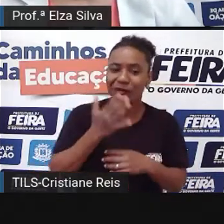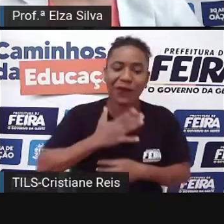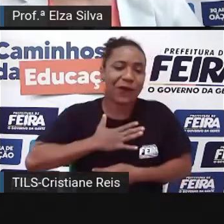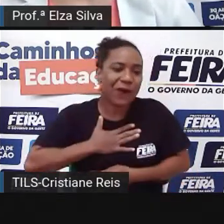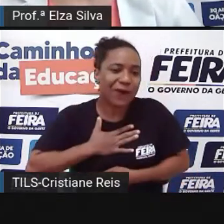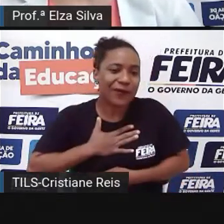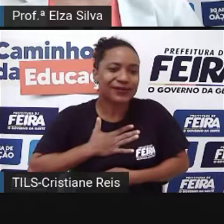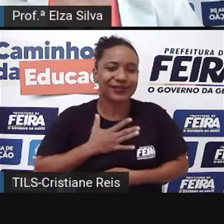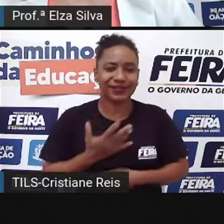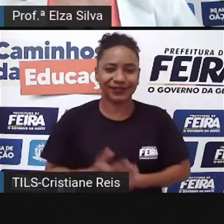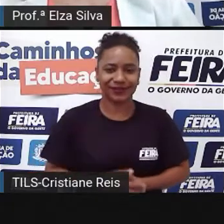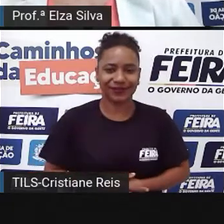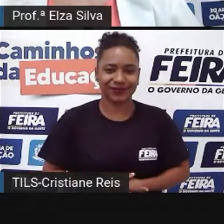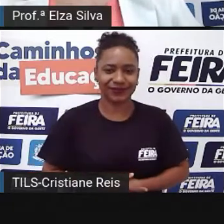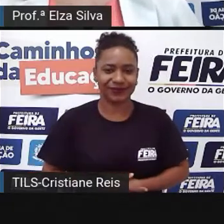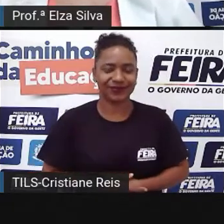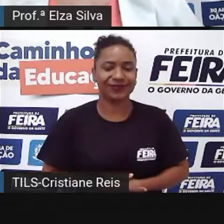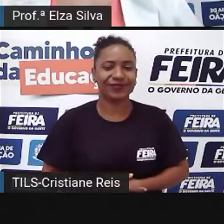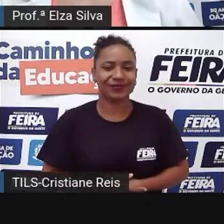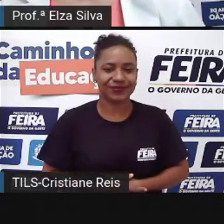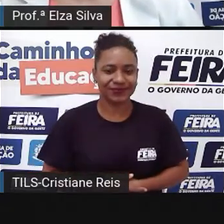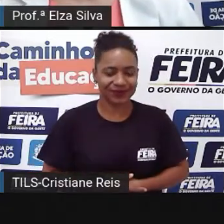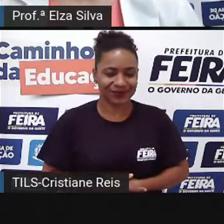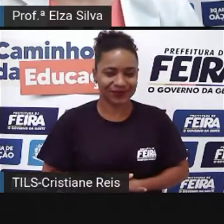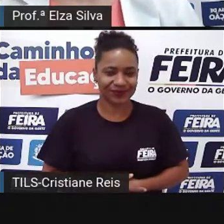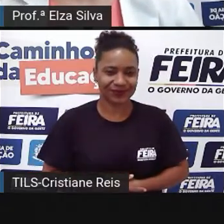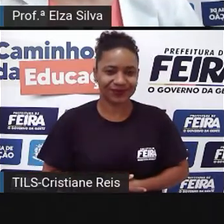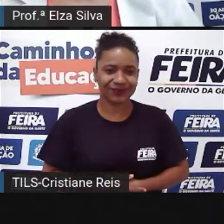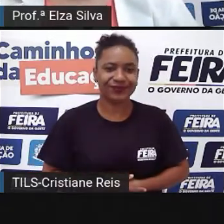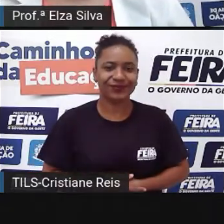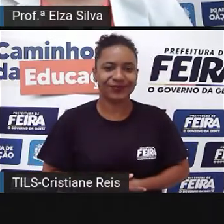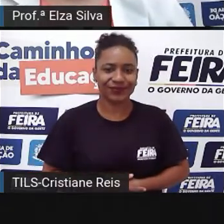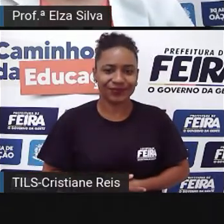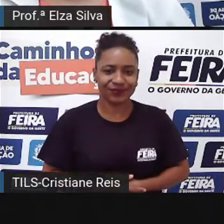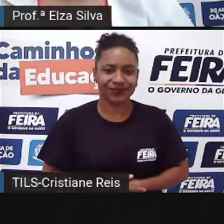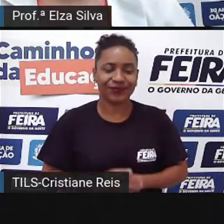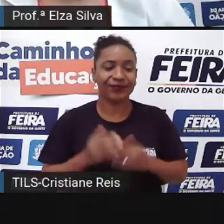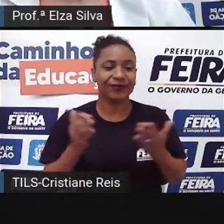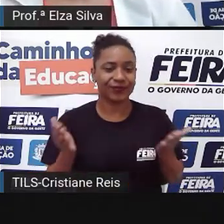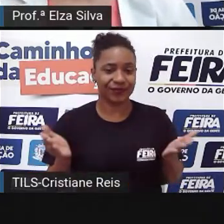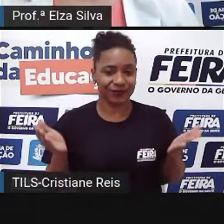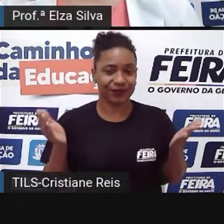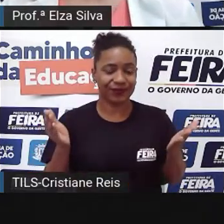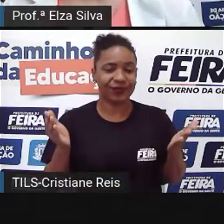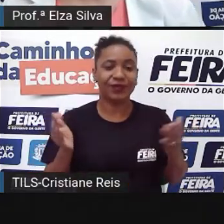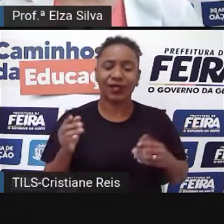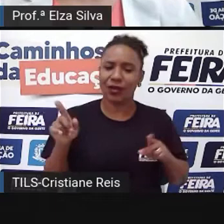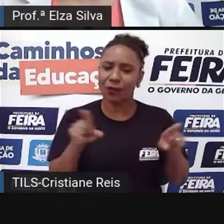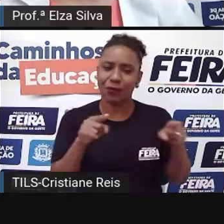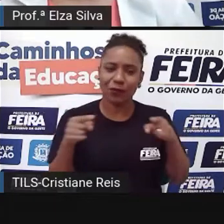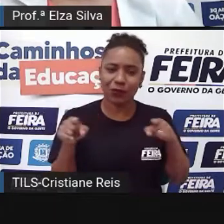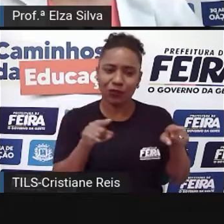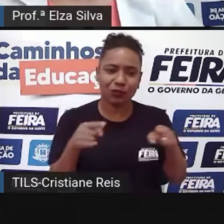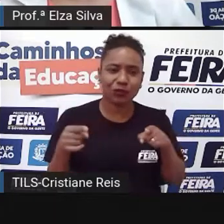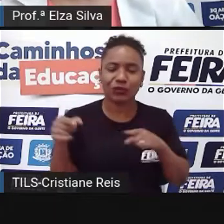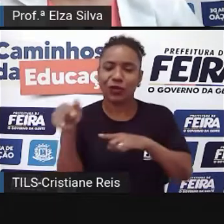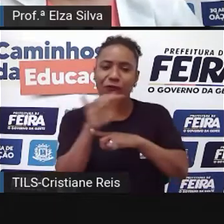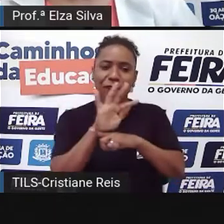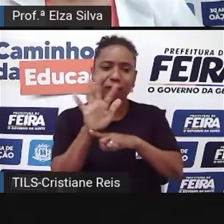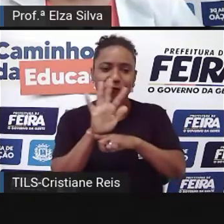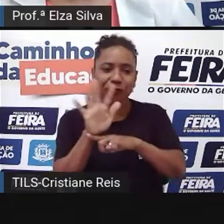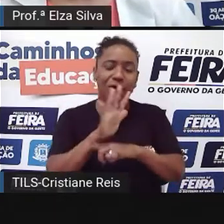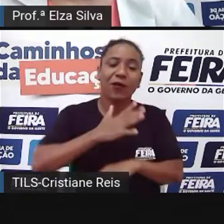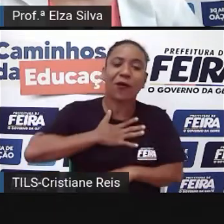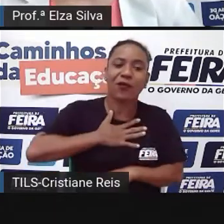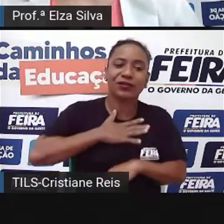Favorite song, movie, series Quais são ou qual é a nossa música, o nosso filme, a nossa série